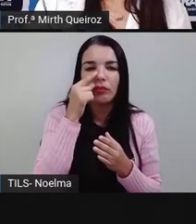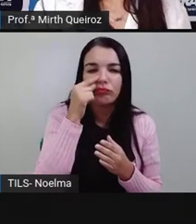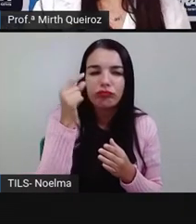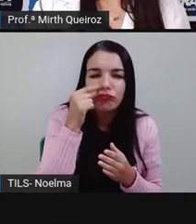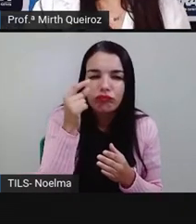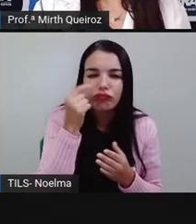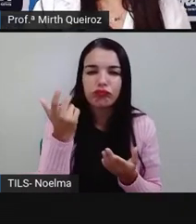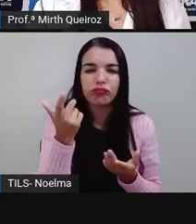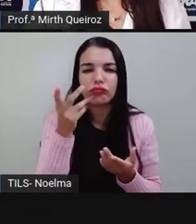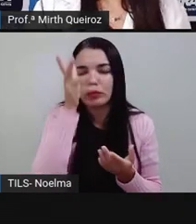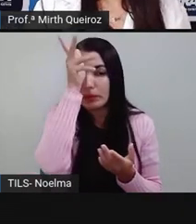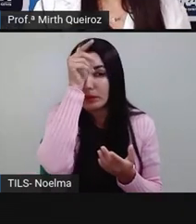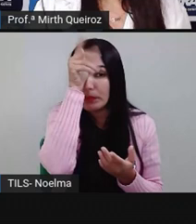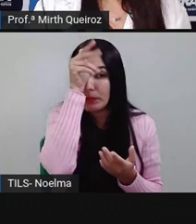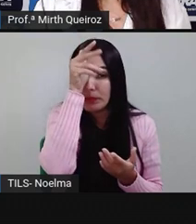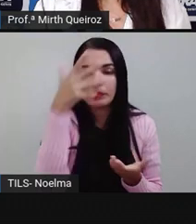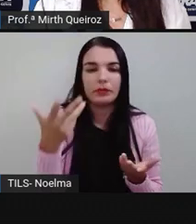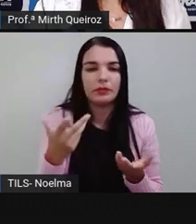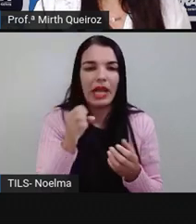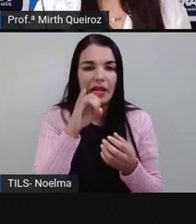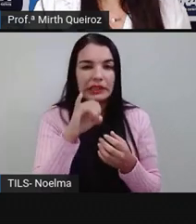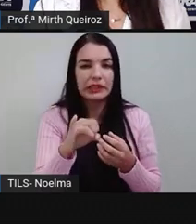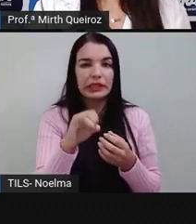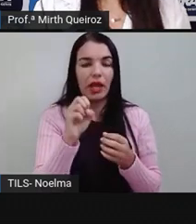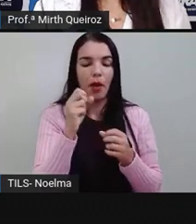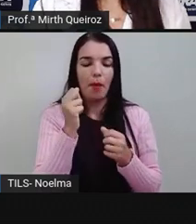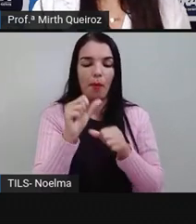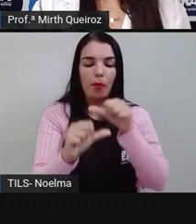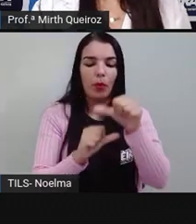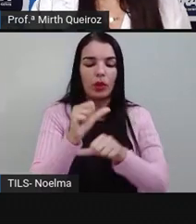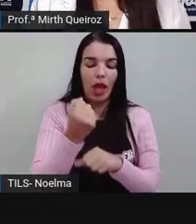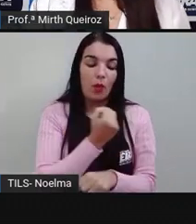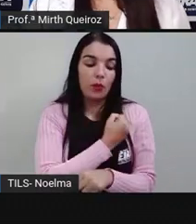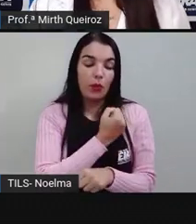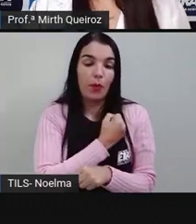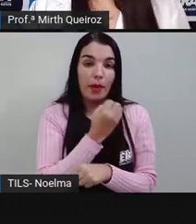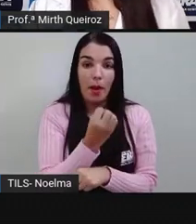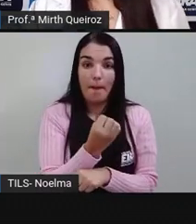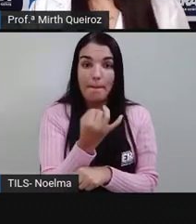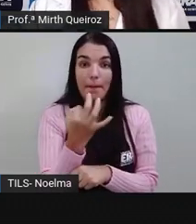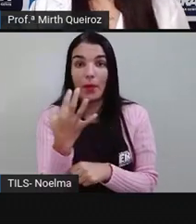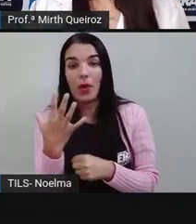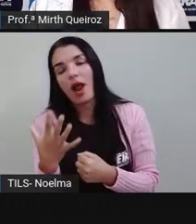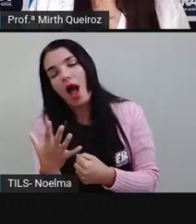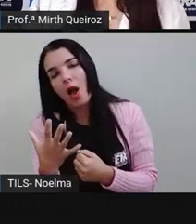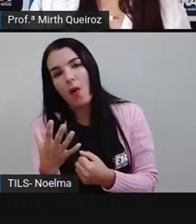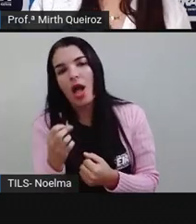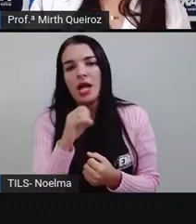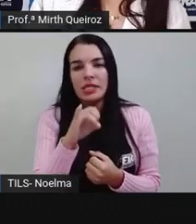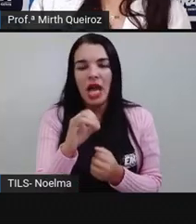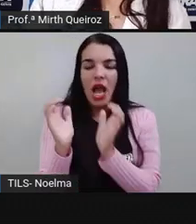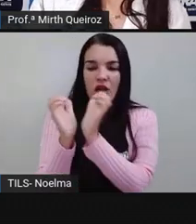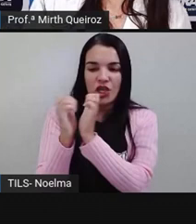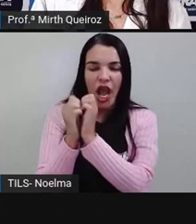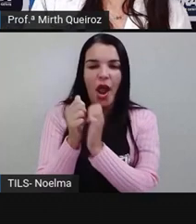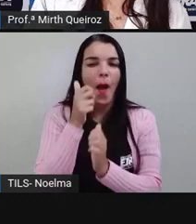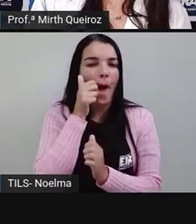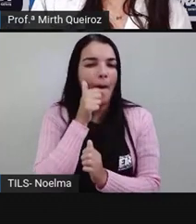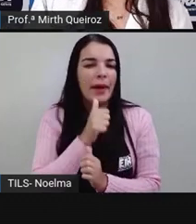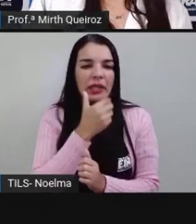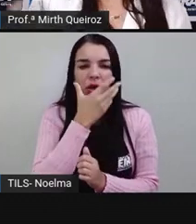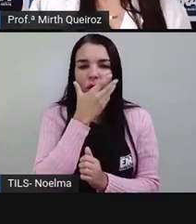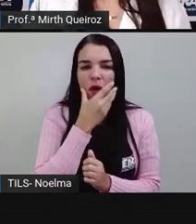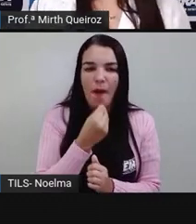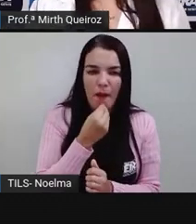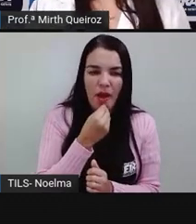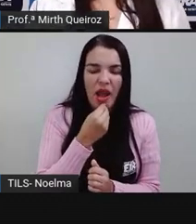é que ficaria aí se a gente mudasse o número e o gênero? O número, se gente levasse para o plural. O gênero está lá no